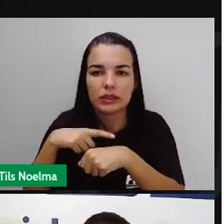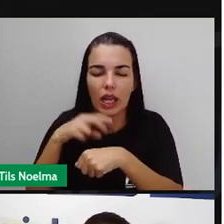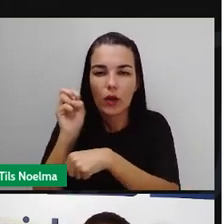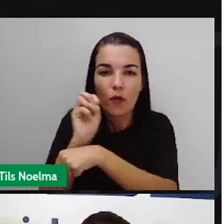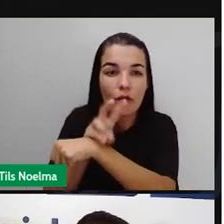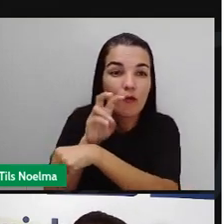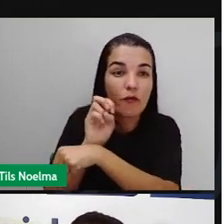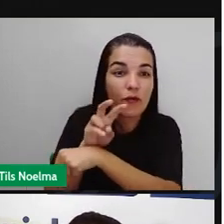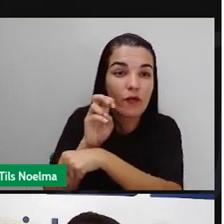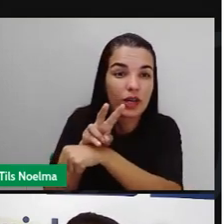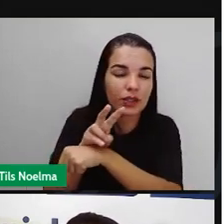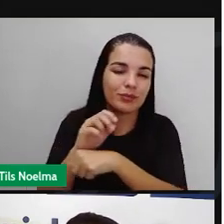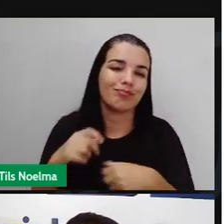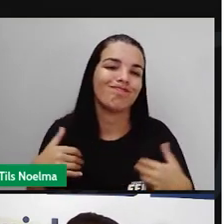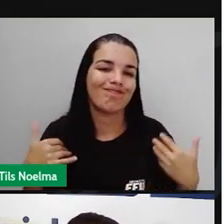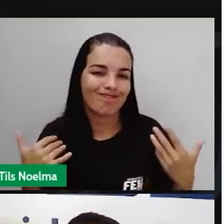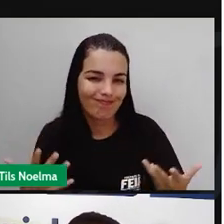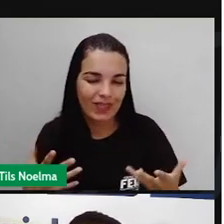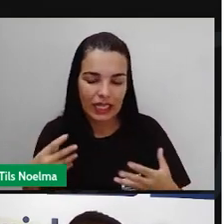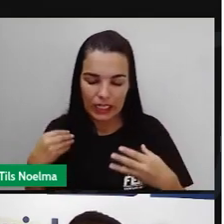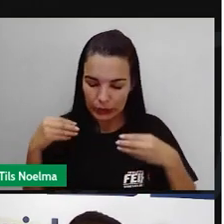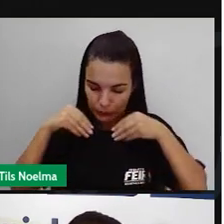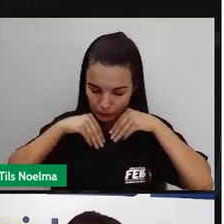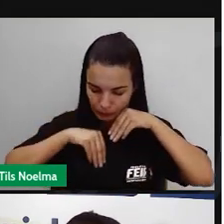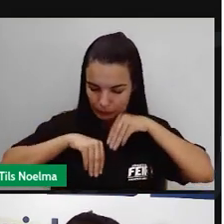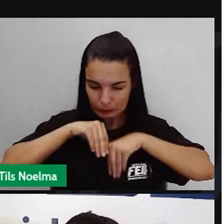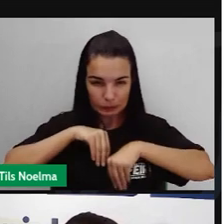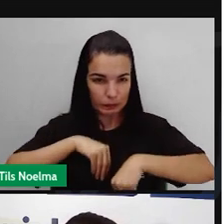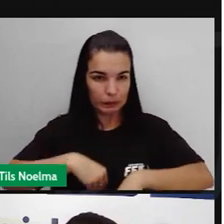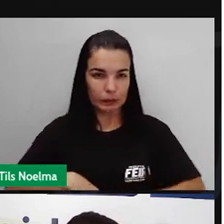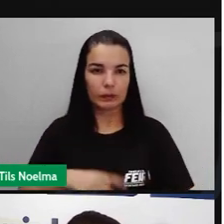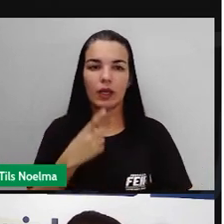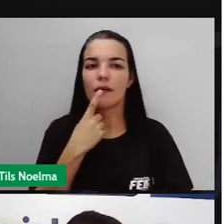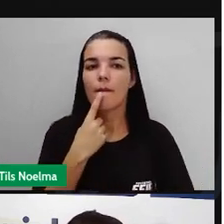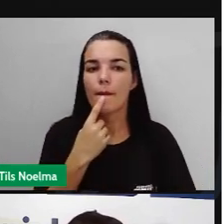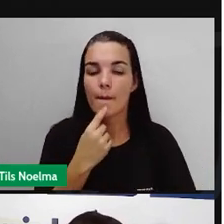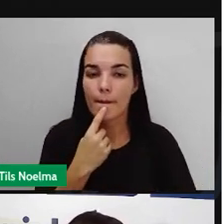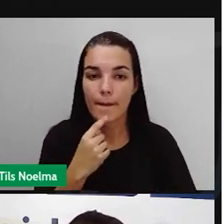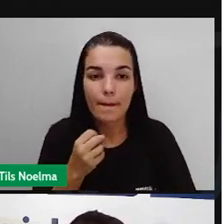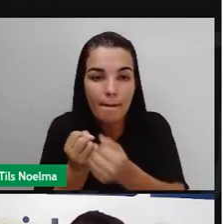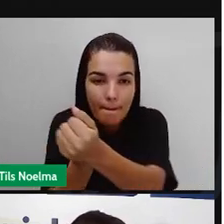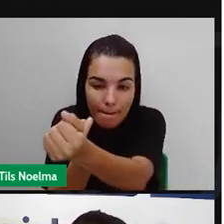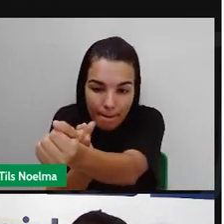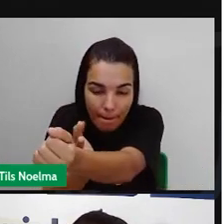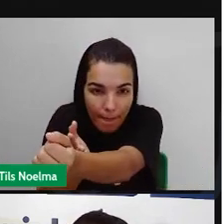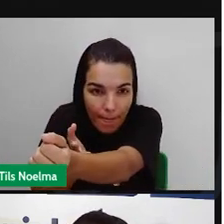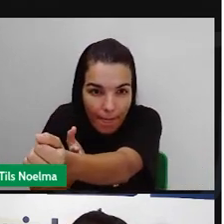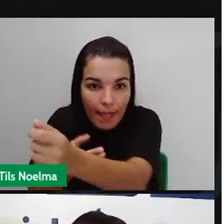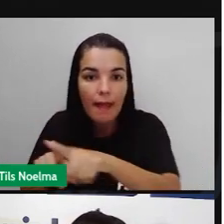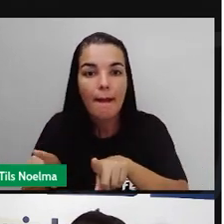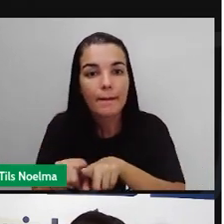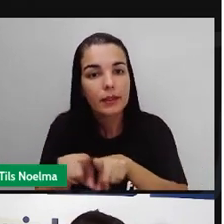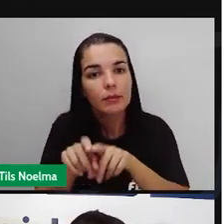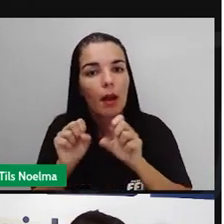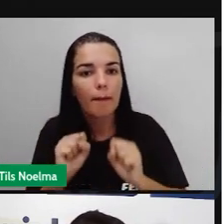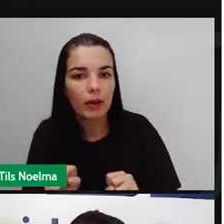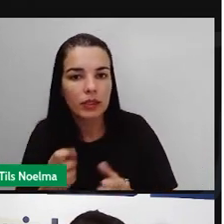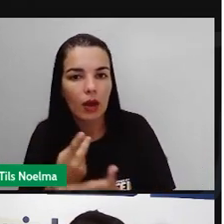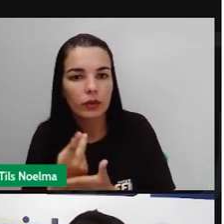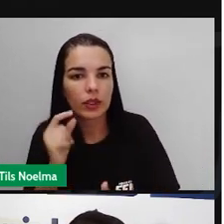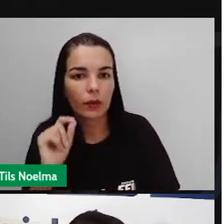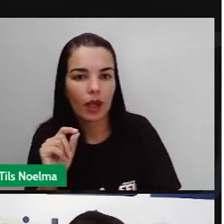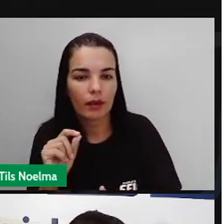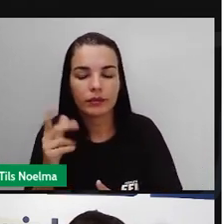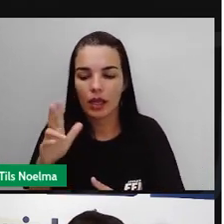vai estar ali o vírus, né? Que vai entrar aí na nossa corrente sanguínea. Mas ela também pode acontecer das seguintes situações. Ao